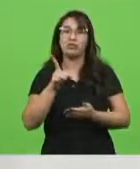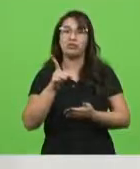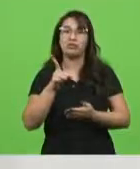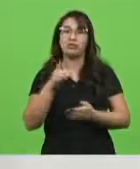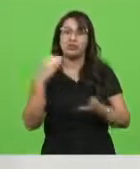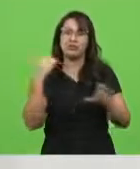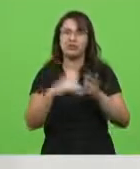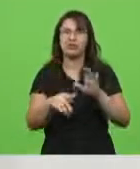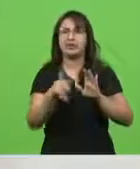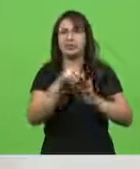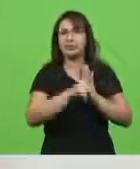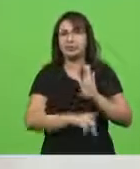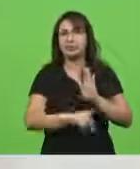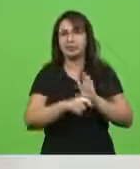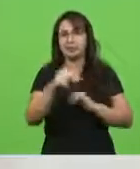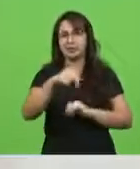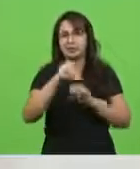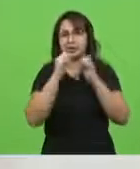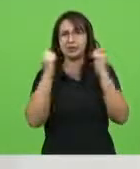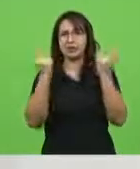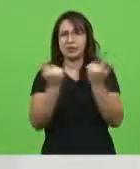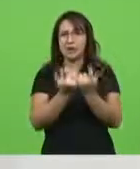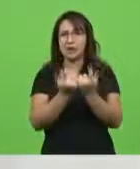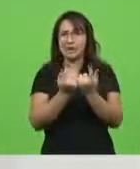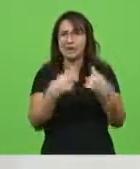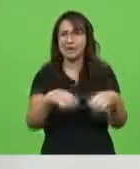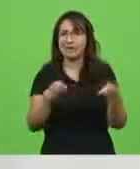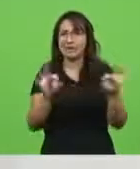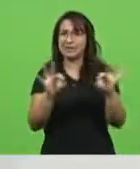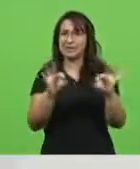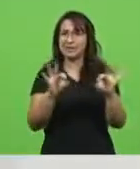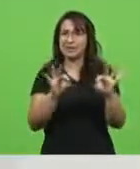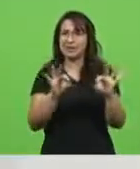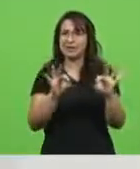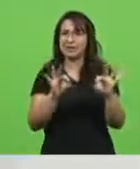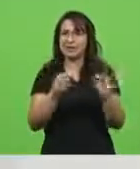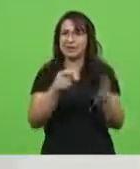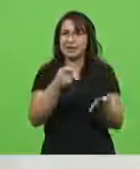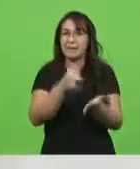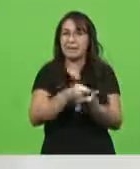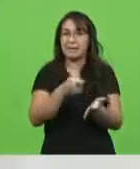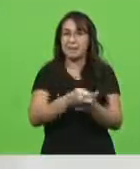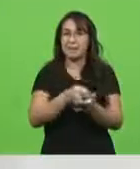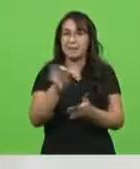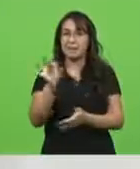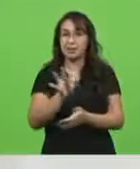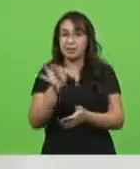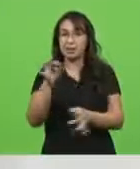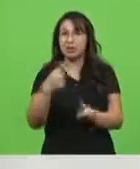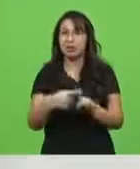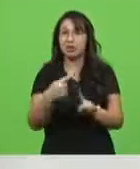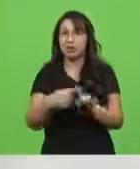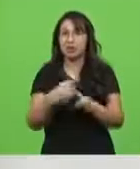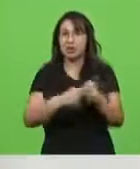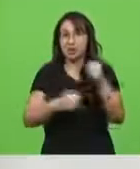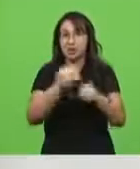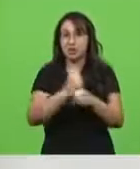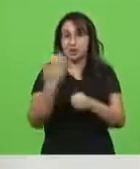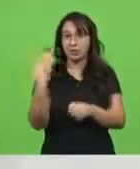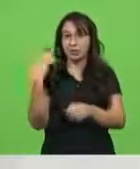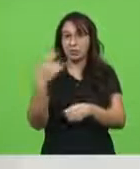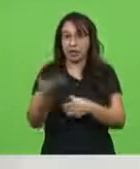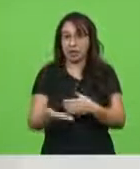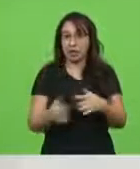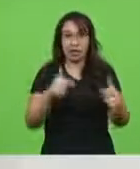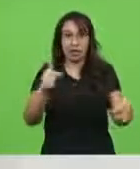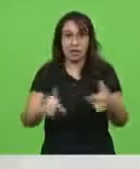para que eles não precisem pagar as taxas, porque eles não trabalharam o ano passado. E porque não puderam